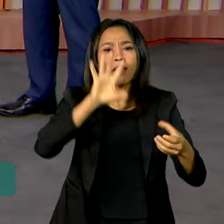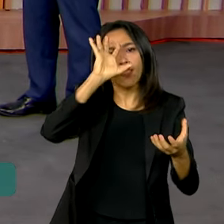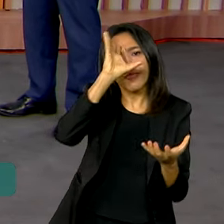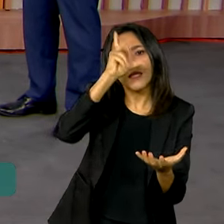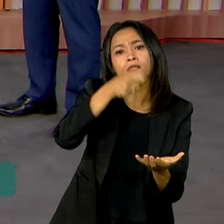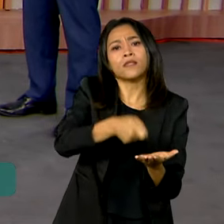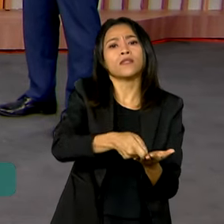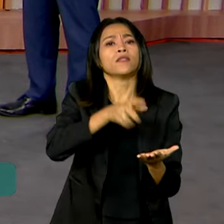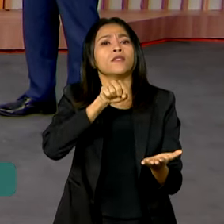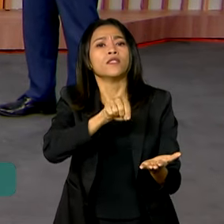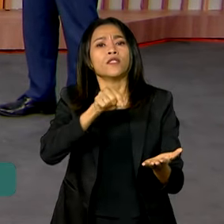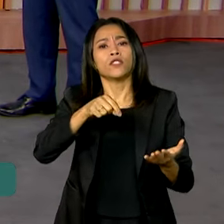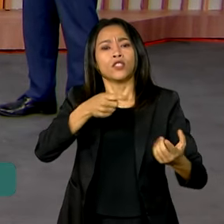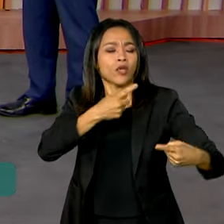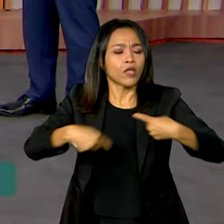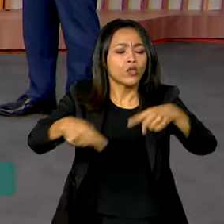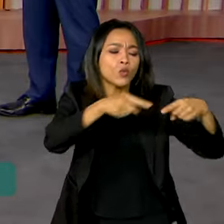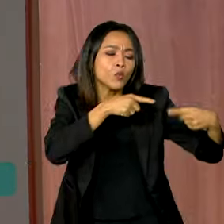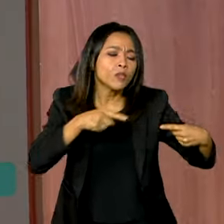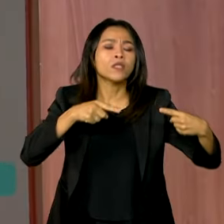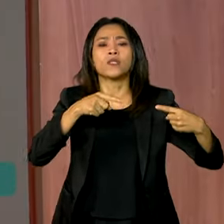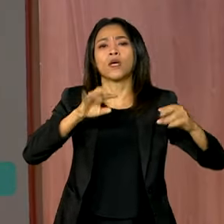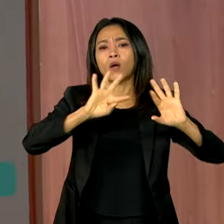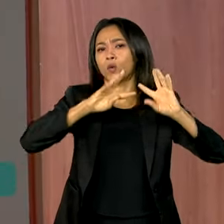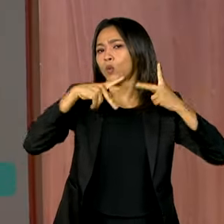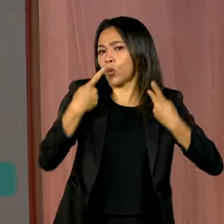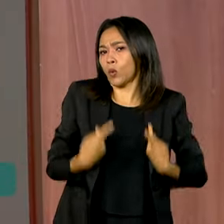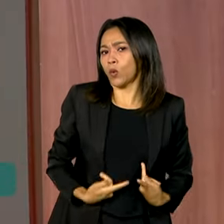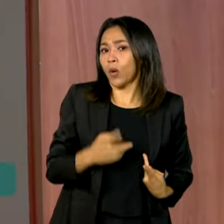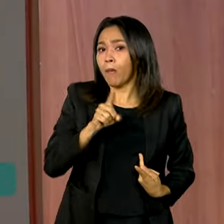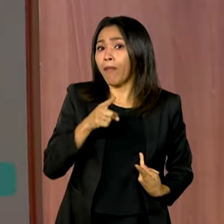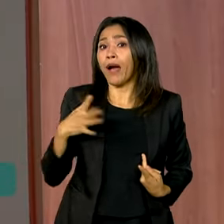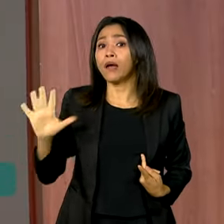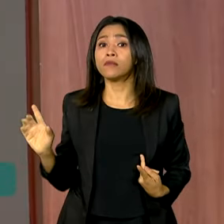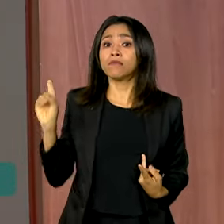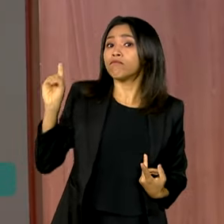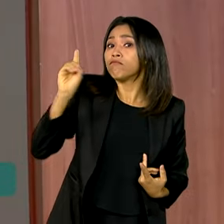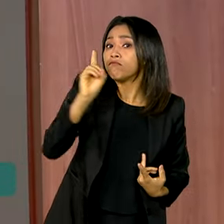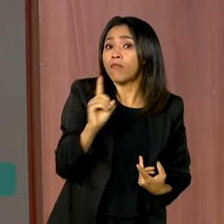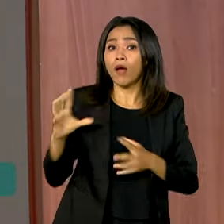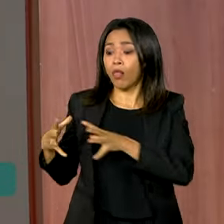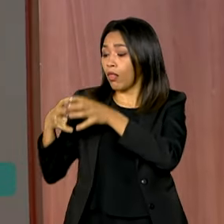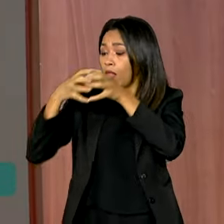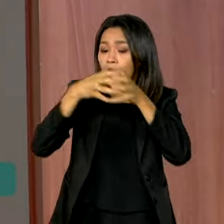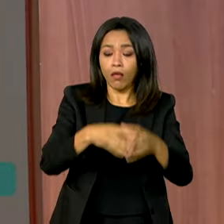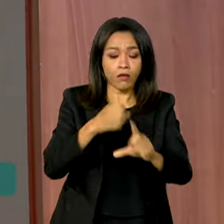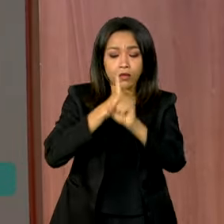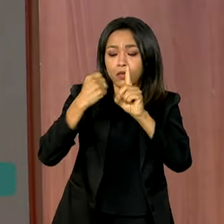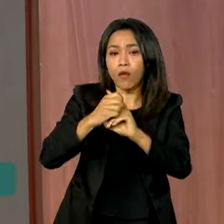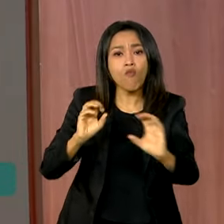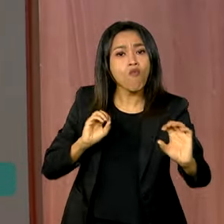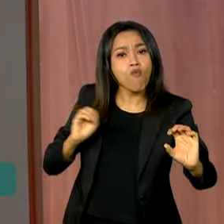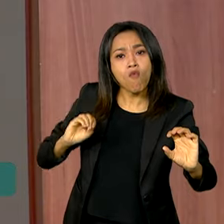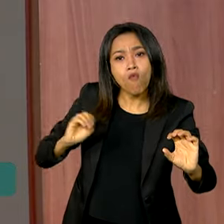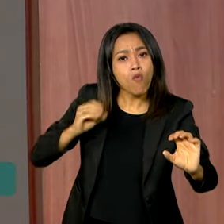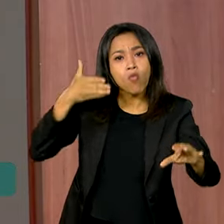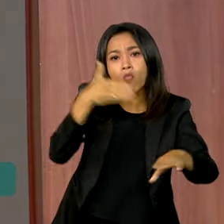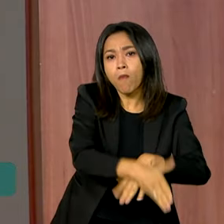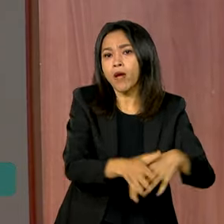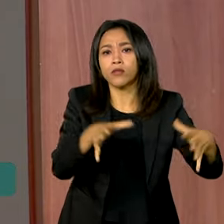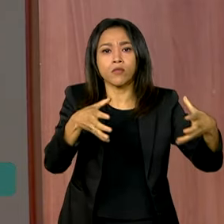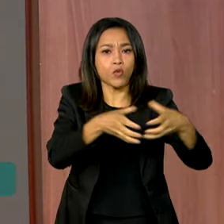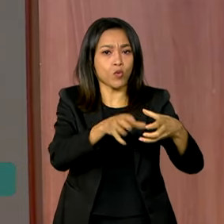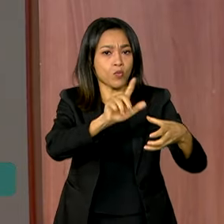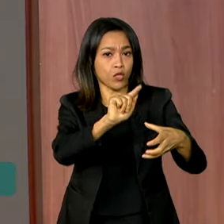sem ouvir a humanidade. Estou introduzindo isso para dizer da importância do que o presidente Lula fez. O G20 tem